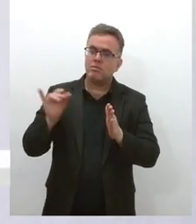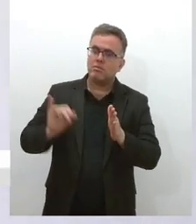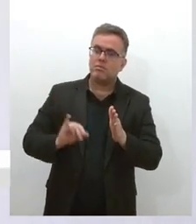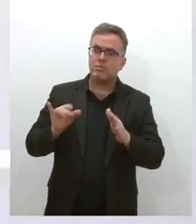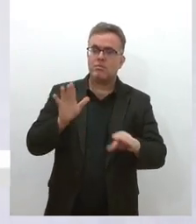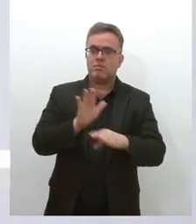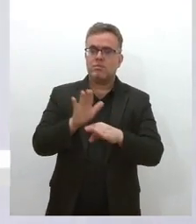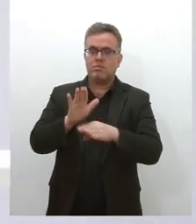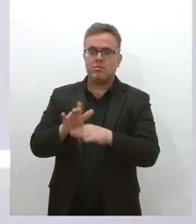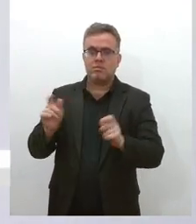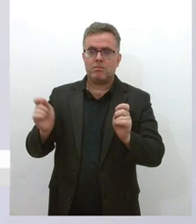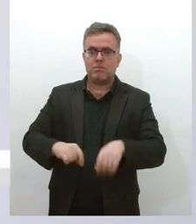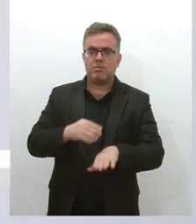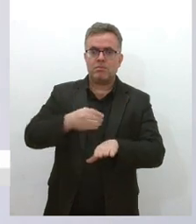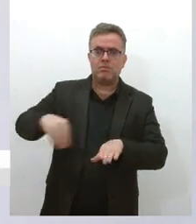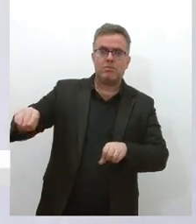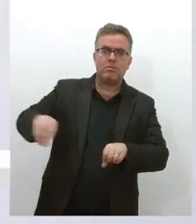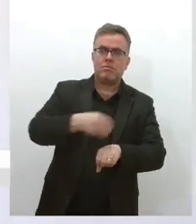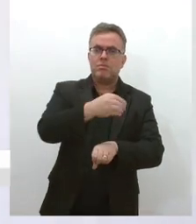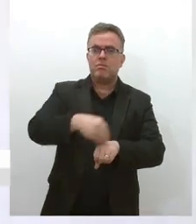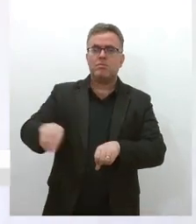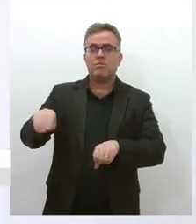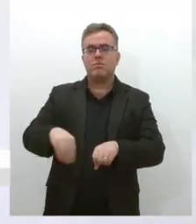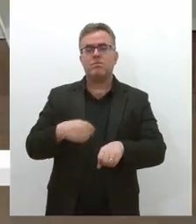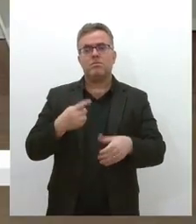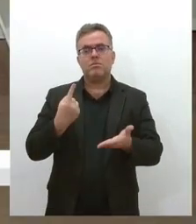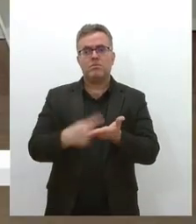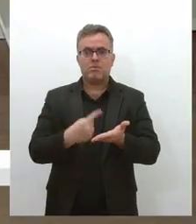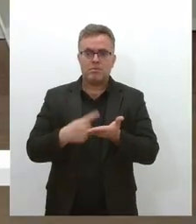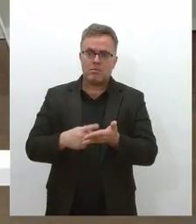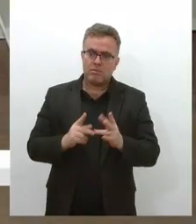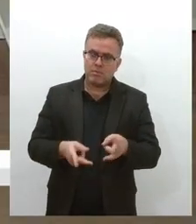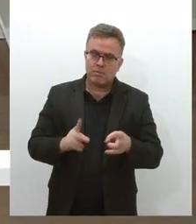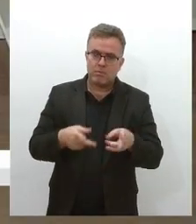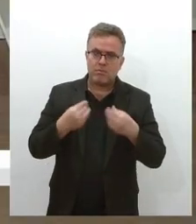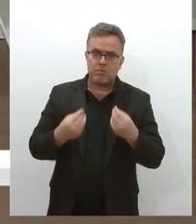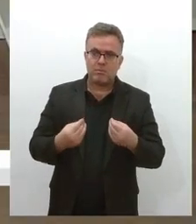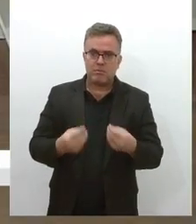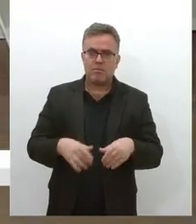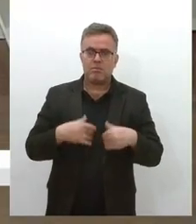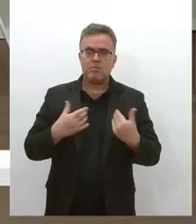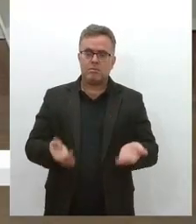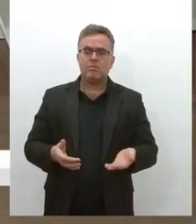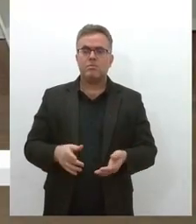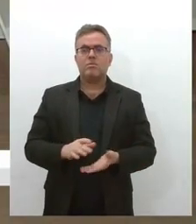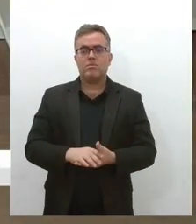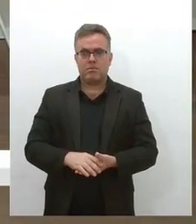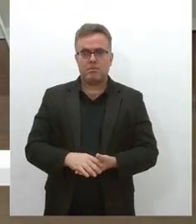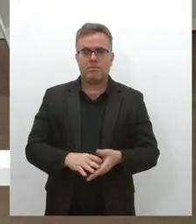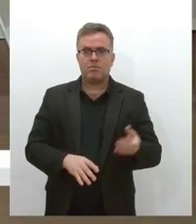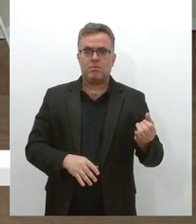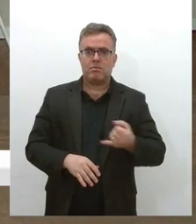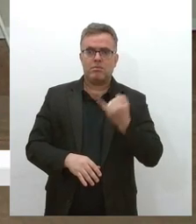intermediar e, de fato, muito, muito importante, Roseli, muito importante.